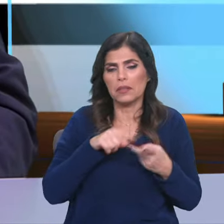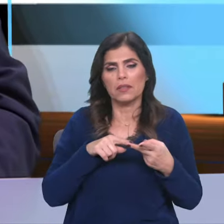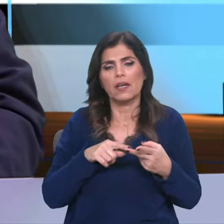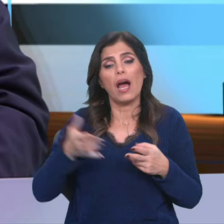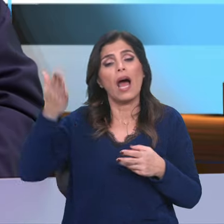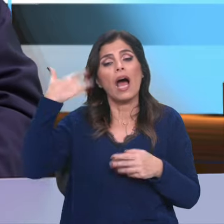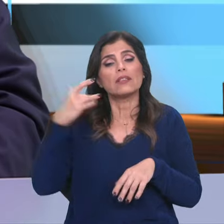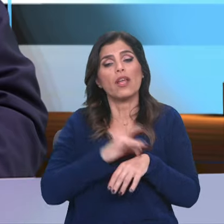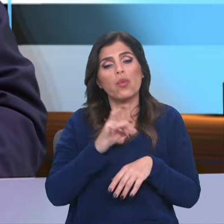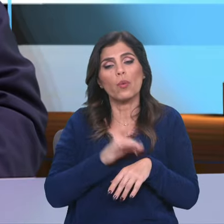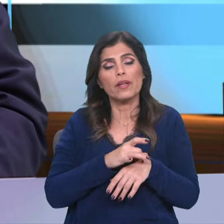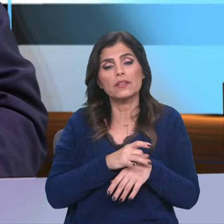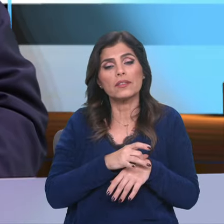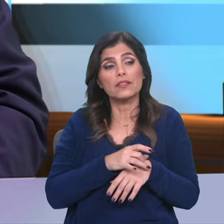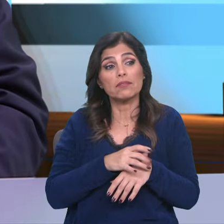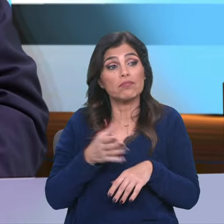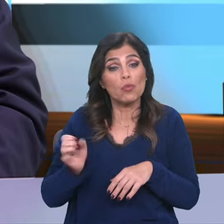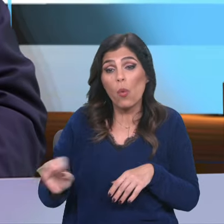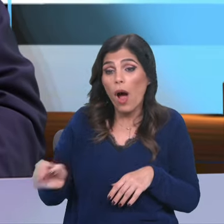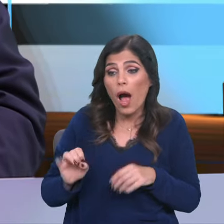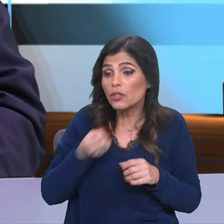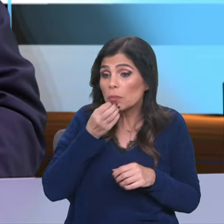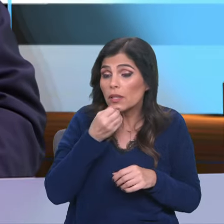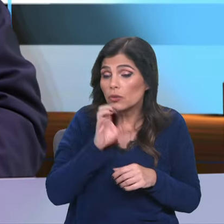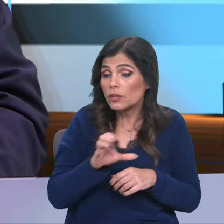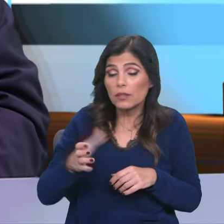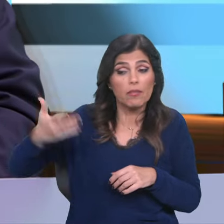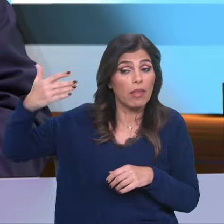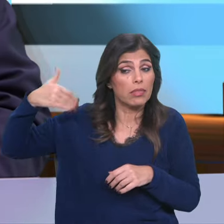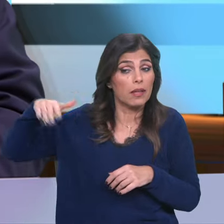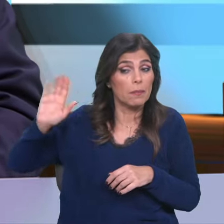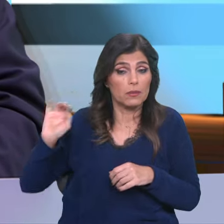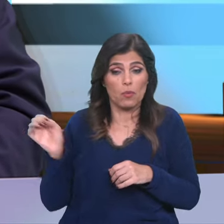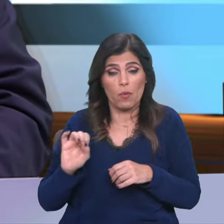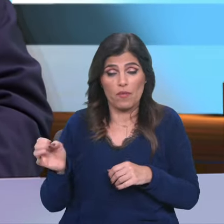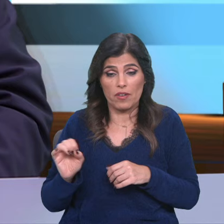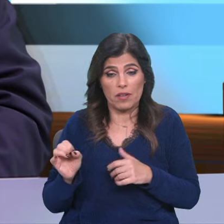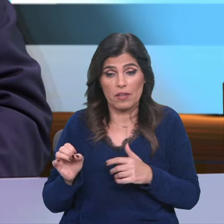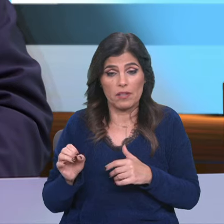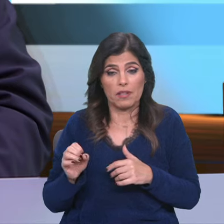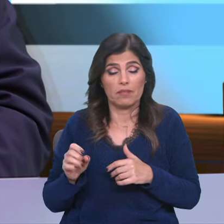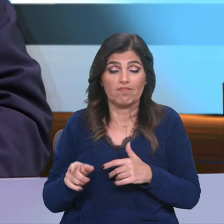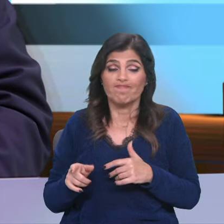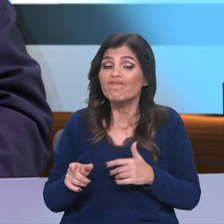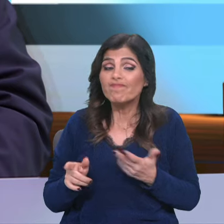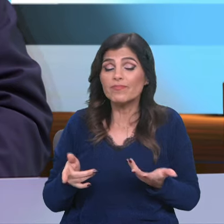doenças não tinham uma explicação, pois, científica, não é? A medicina era rudimentar. Portanto,